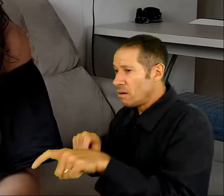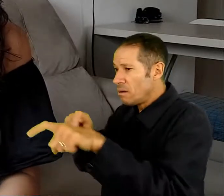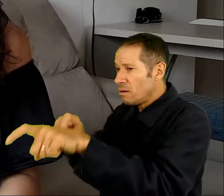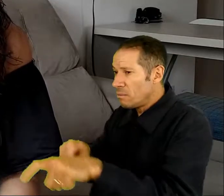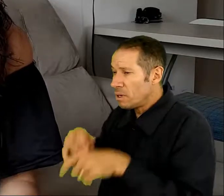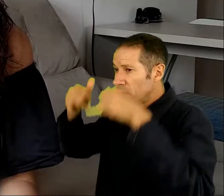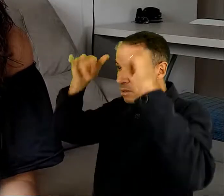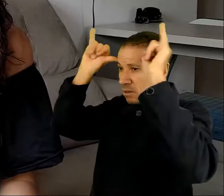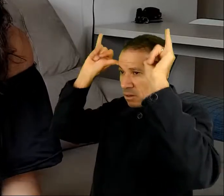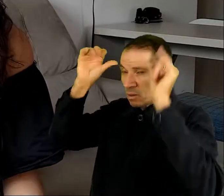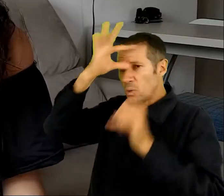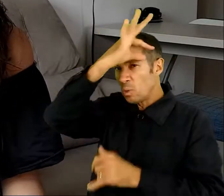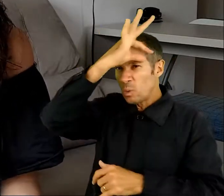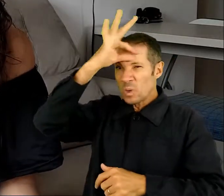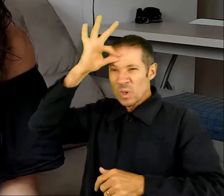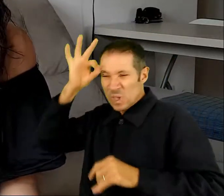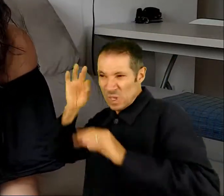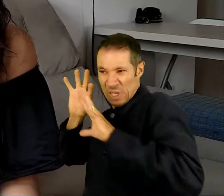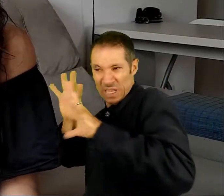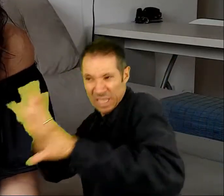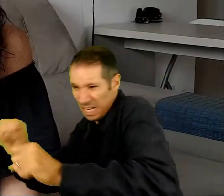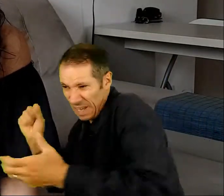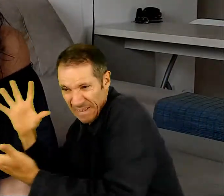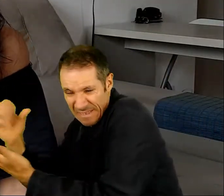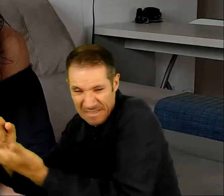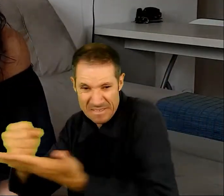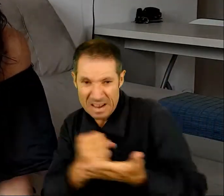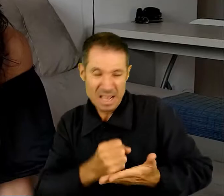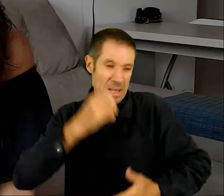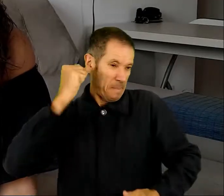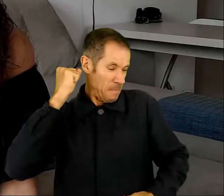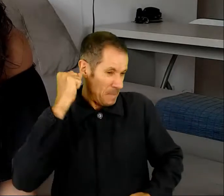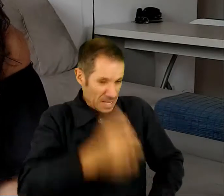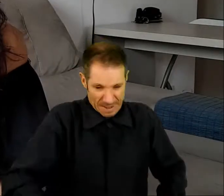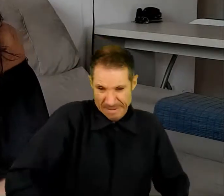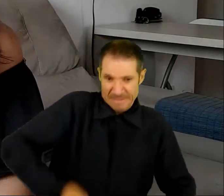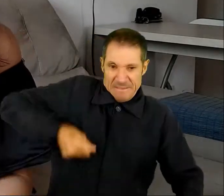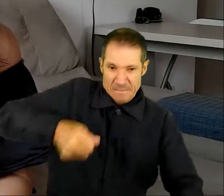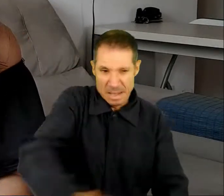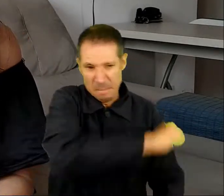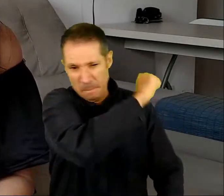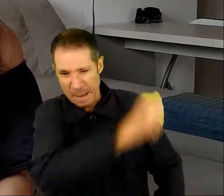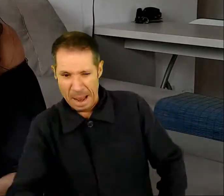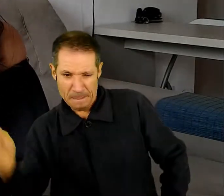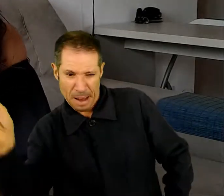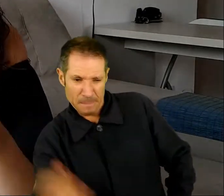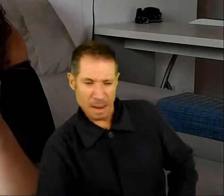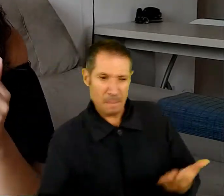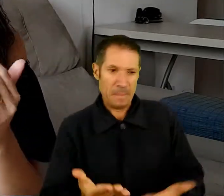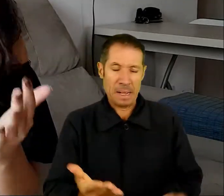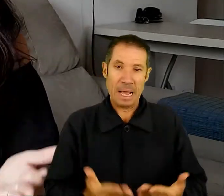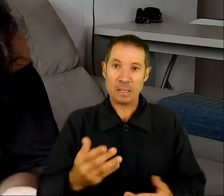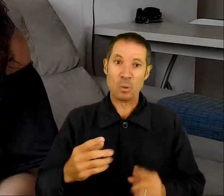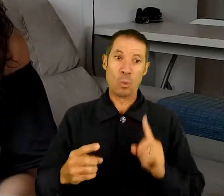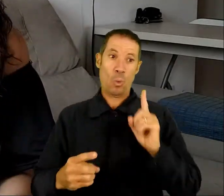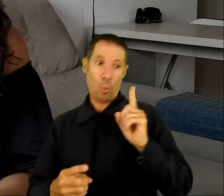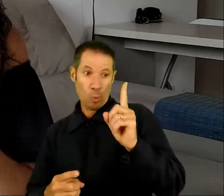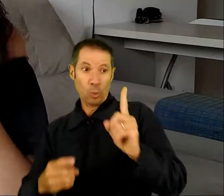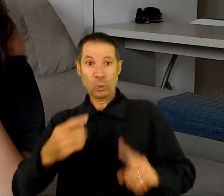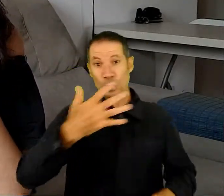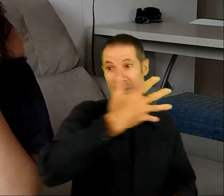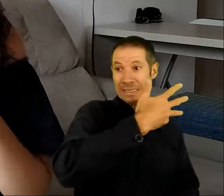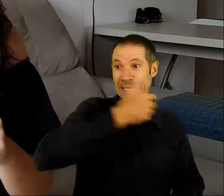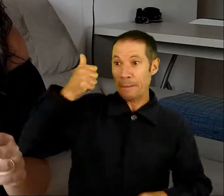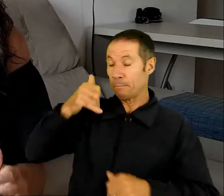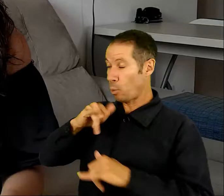sabeus, os atacaram e os levaram embora. Mataram a espada, os empregados, e eu fui o único que escapou para lhe